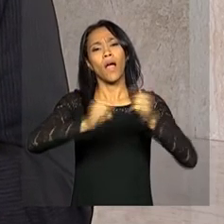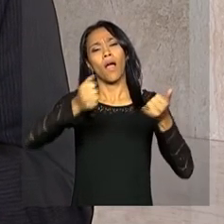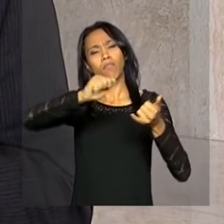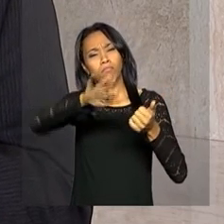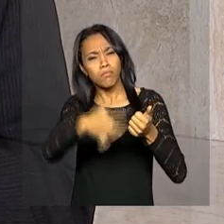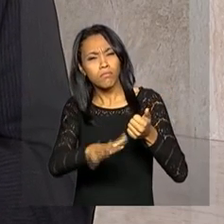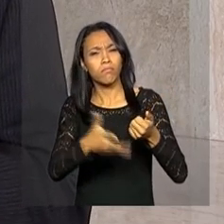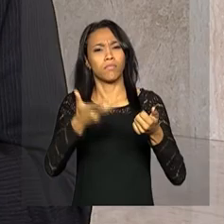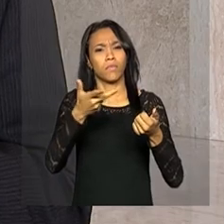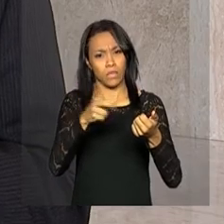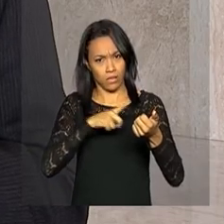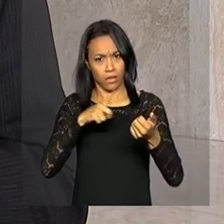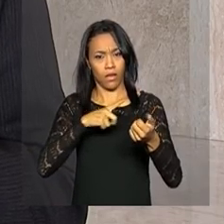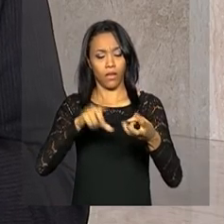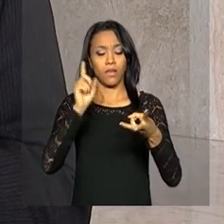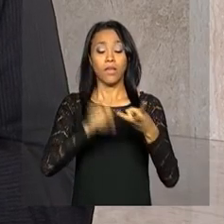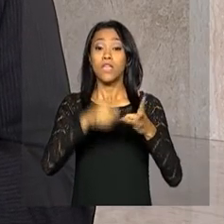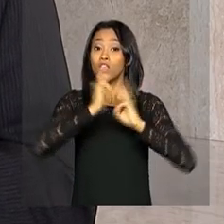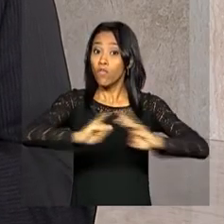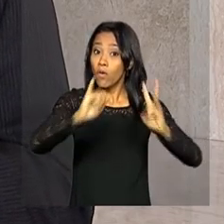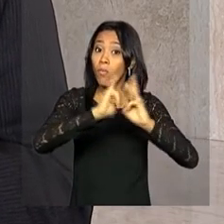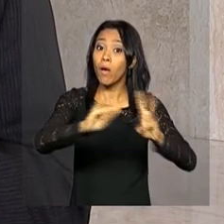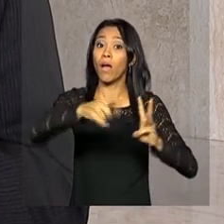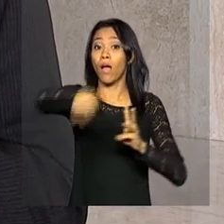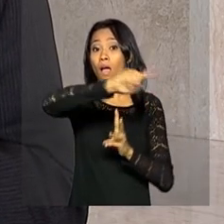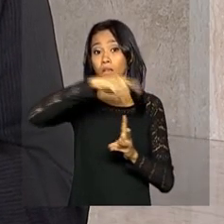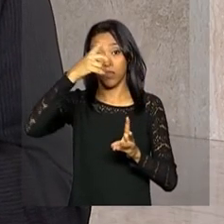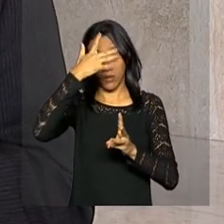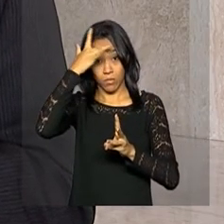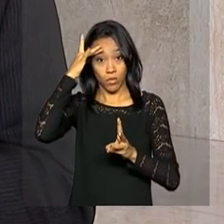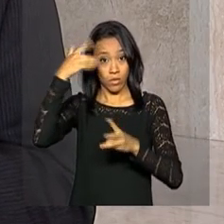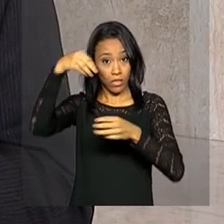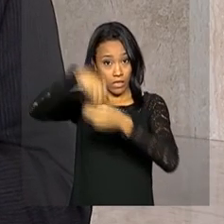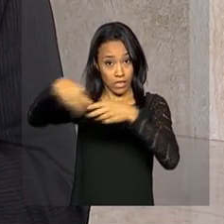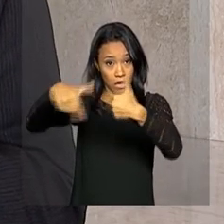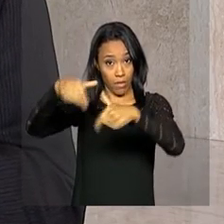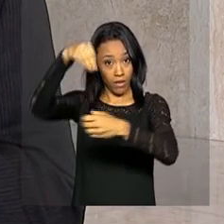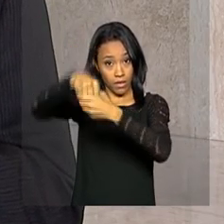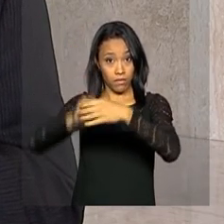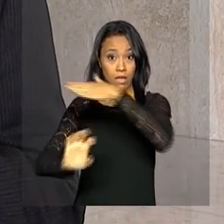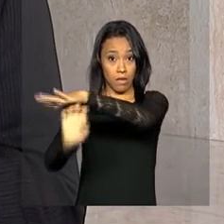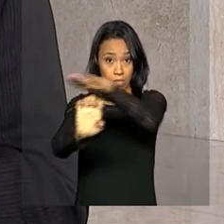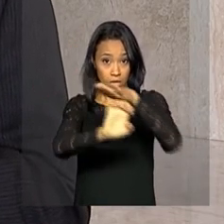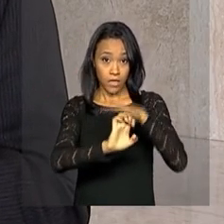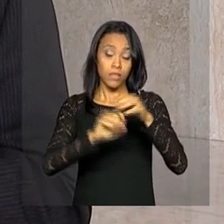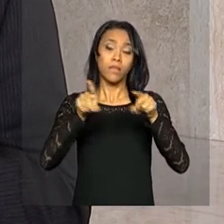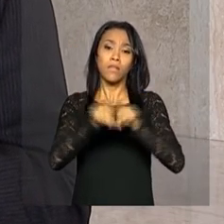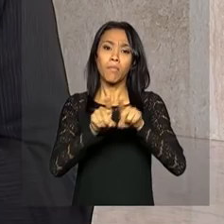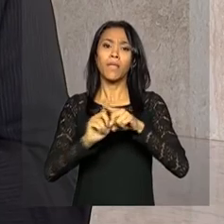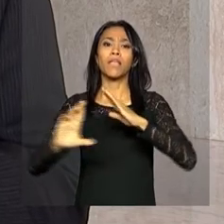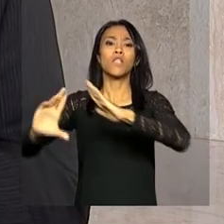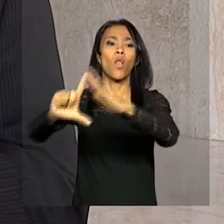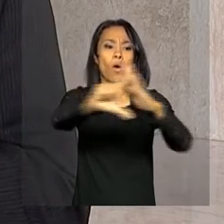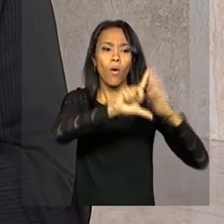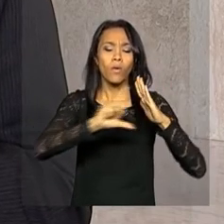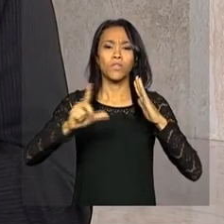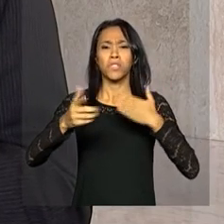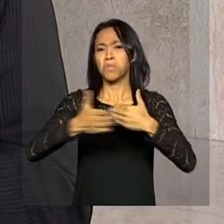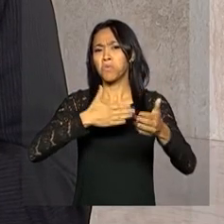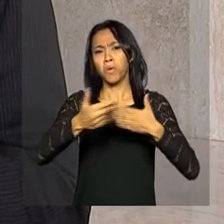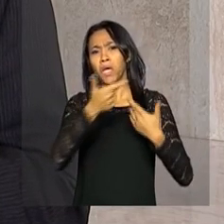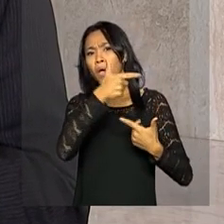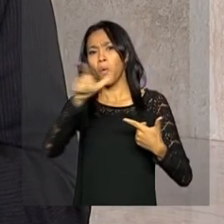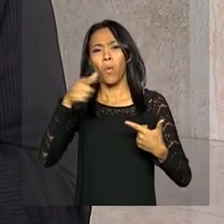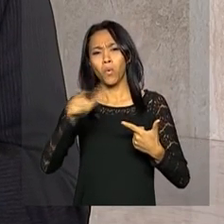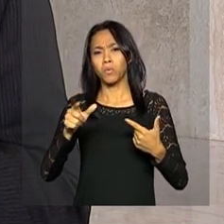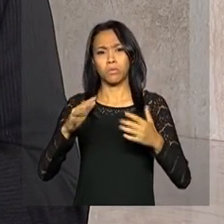franquia de consumo e também informar os funcionários do atendimento, tanto físico, em lojas físicas, quanto em outros canais